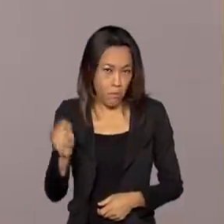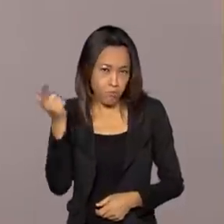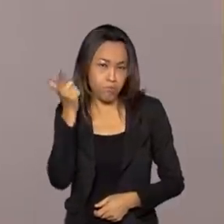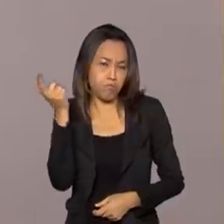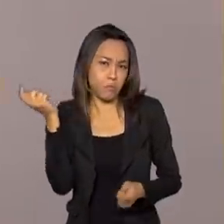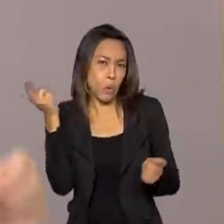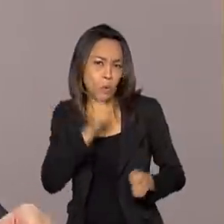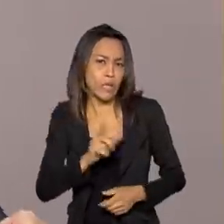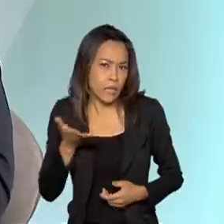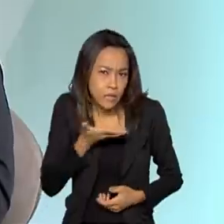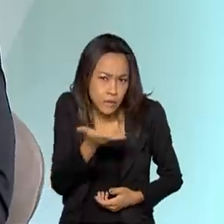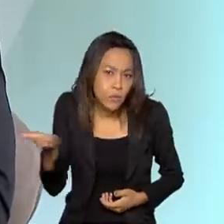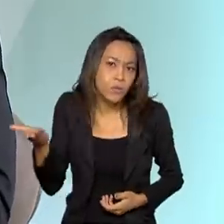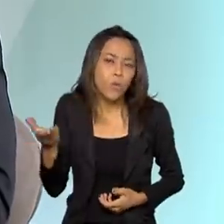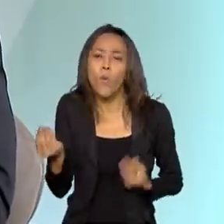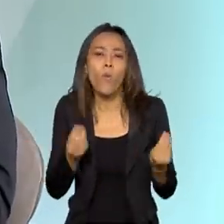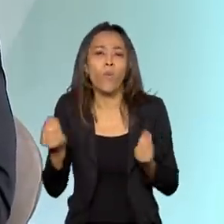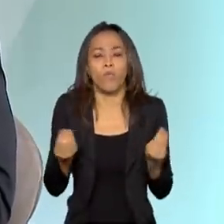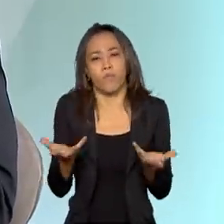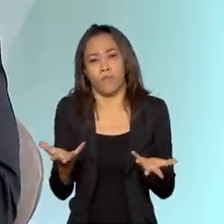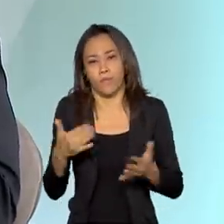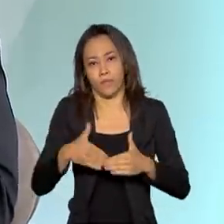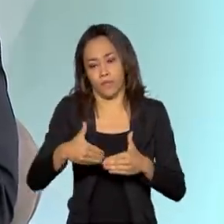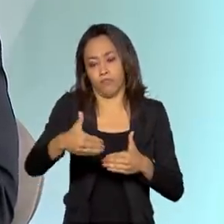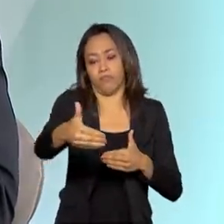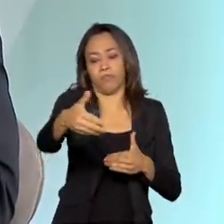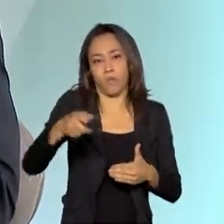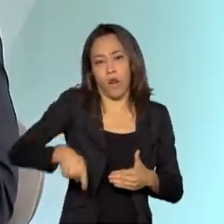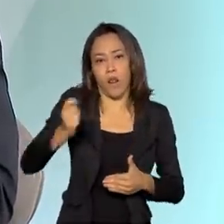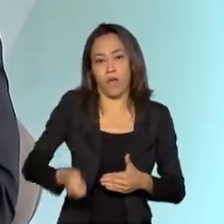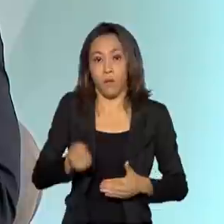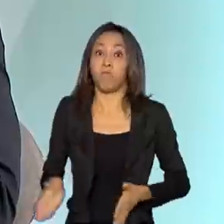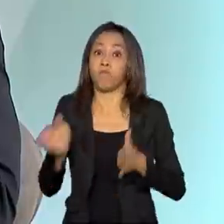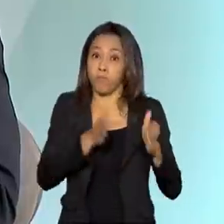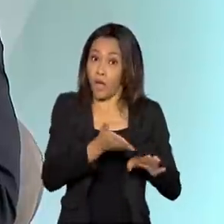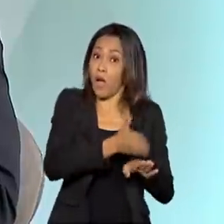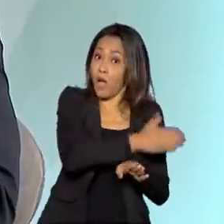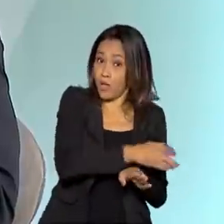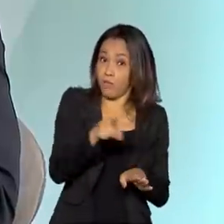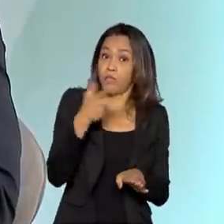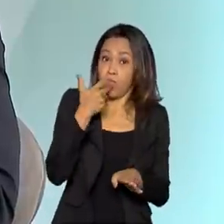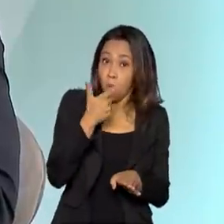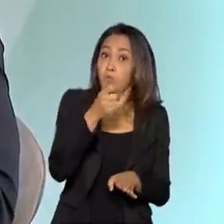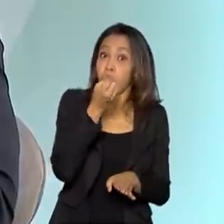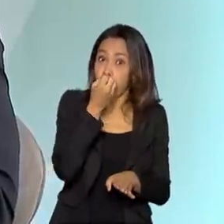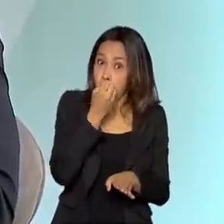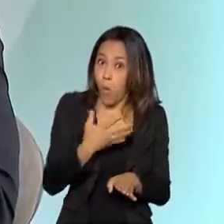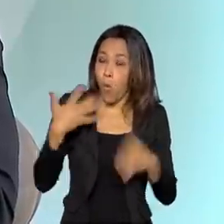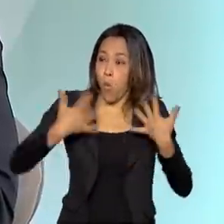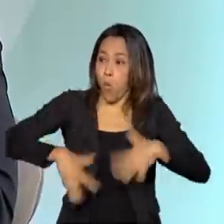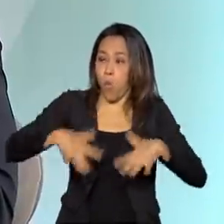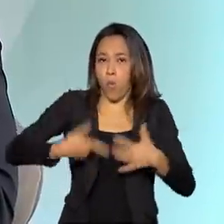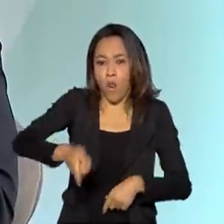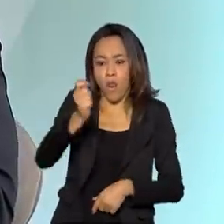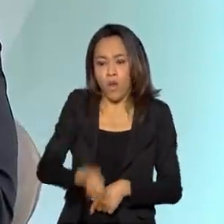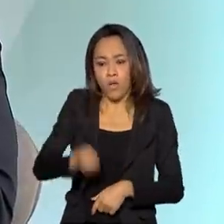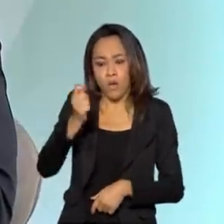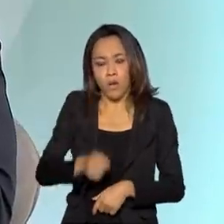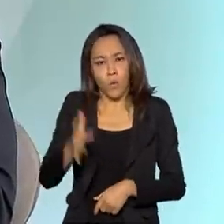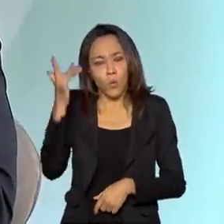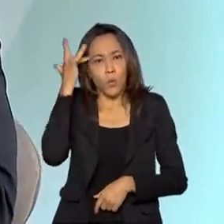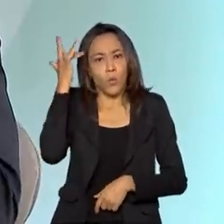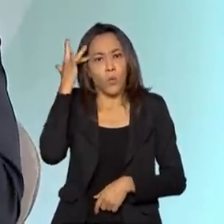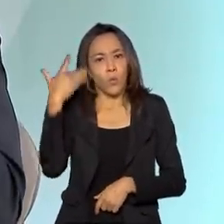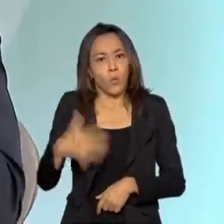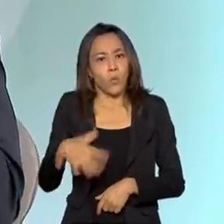esse leilão, presidente? Muito bem, Paulo. Você bem colocou na introdução que esse vai ser o maior leilão da história da agência. Ele é o maior leilão